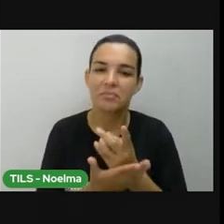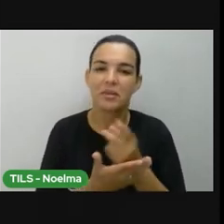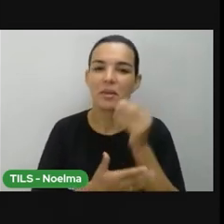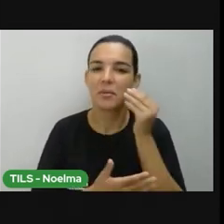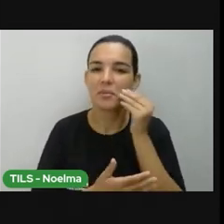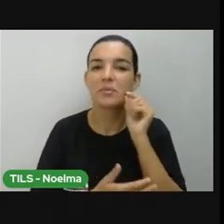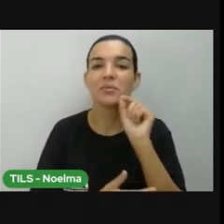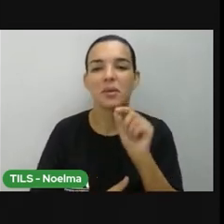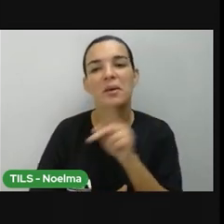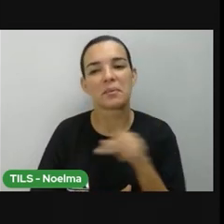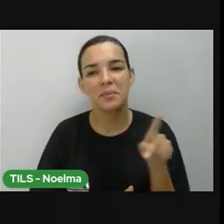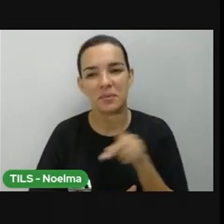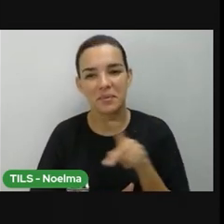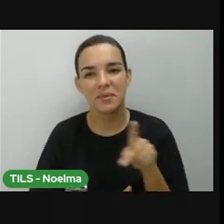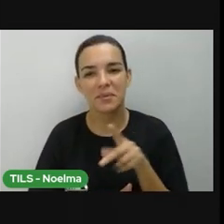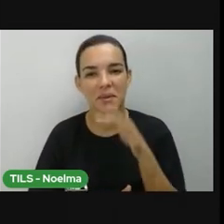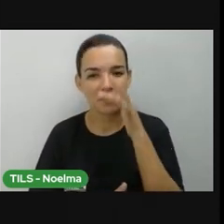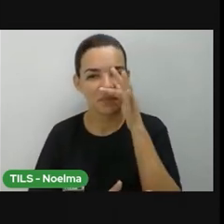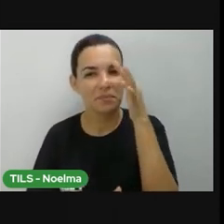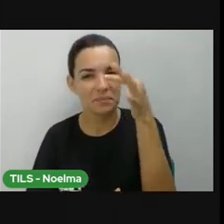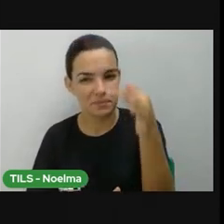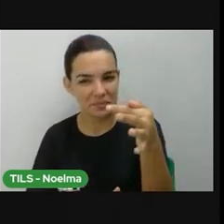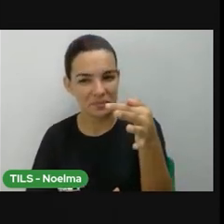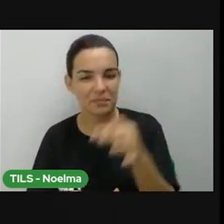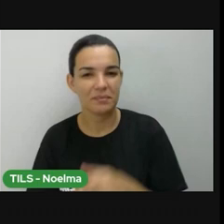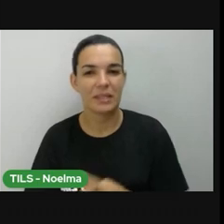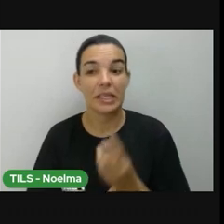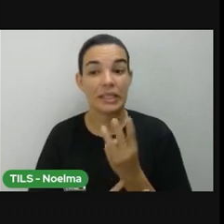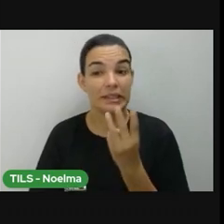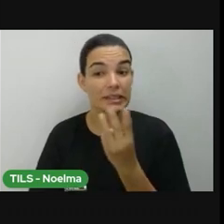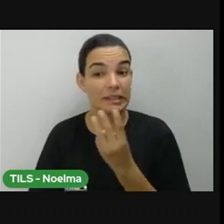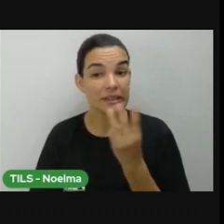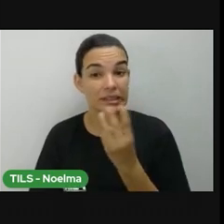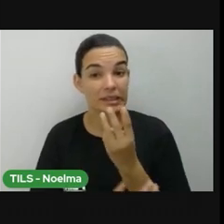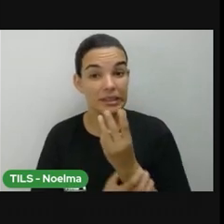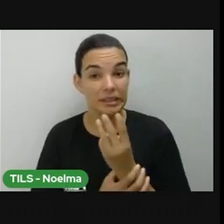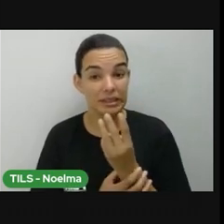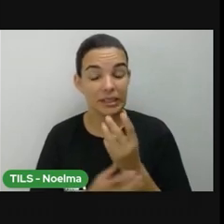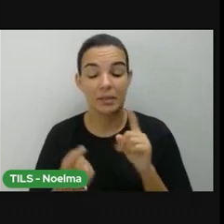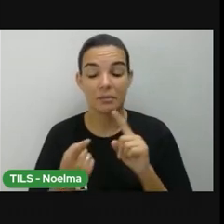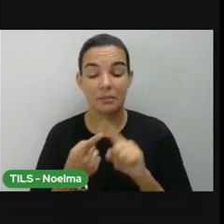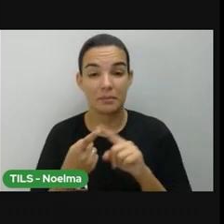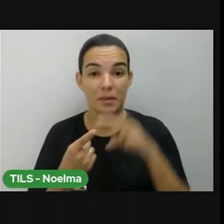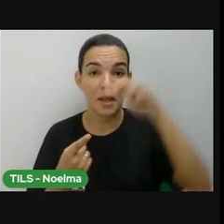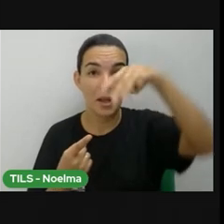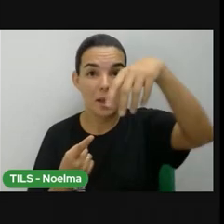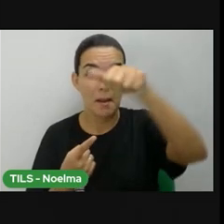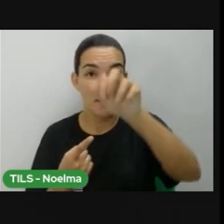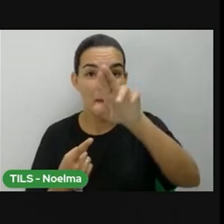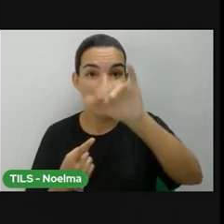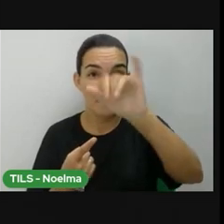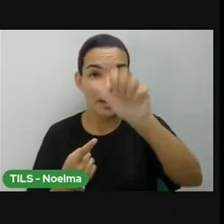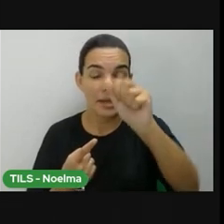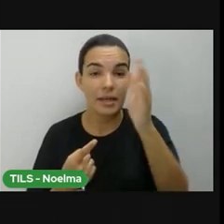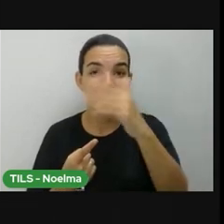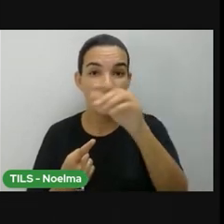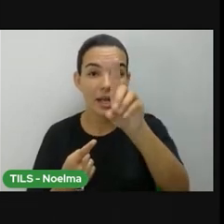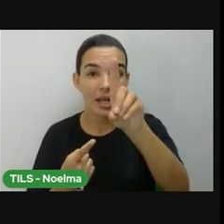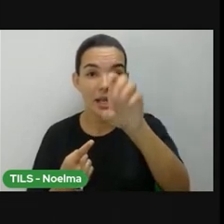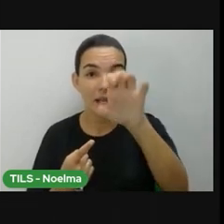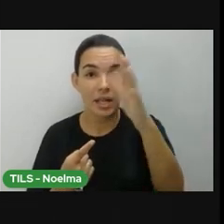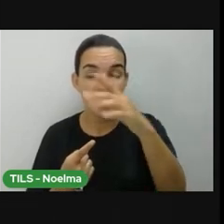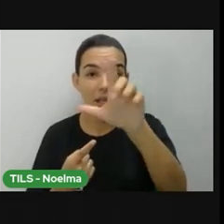ser professora, não é? Três, que era, foi Maria de Lourdes, e é uma das